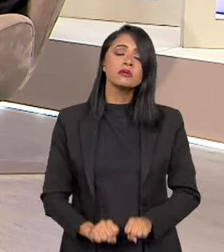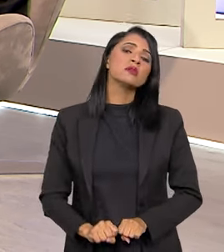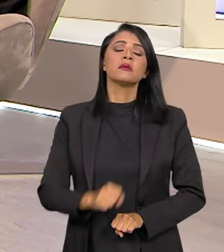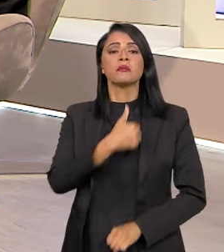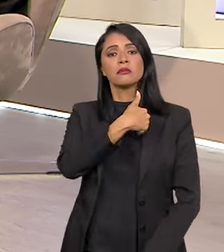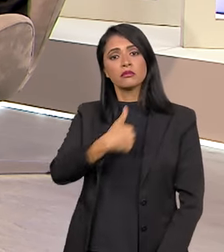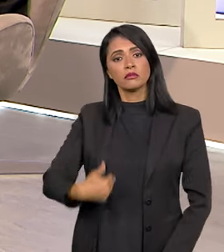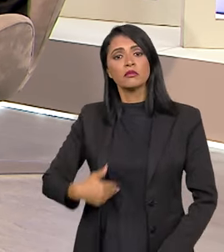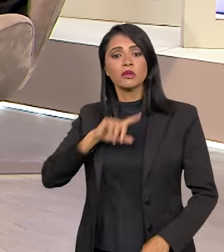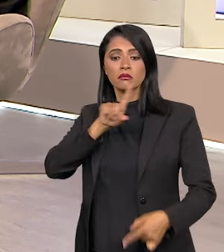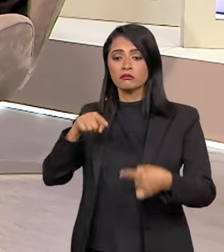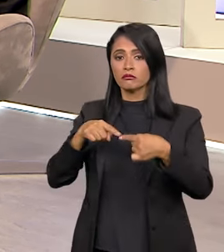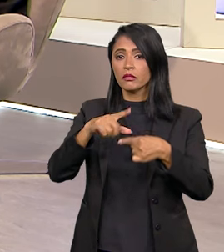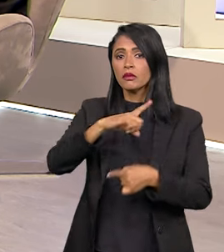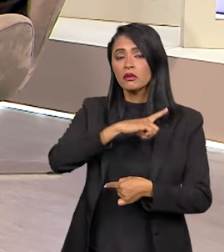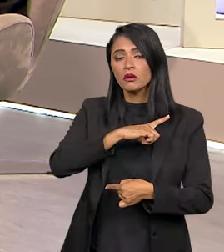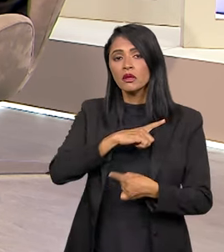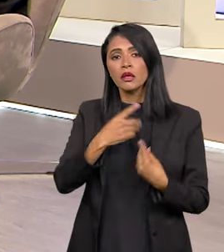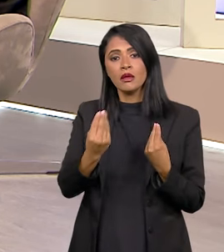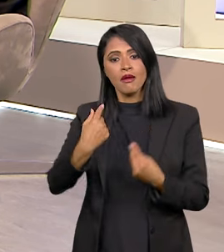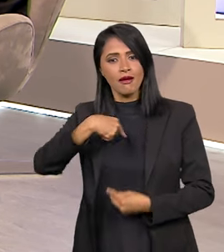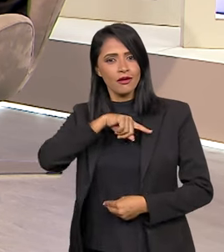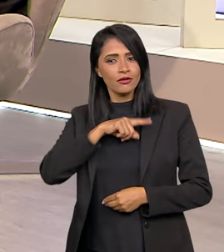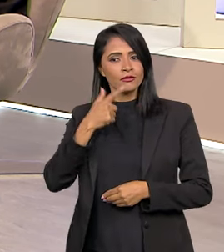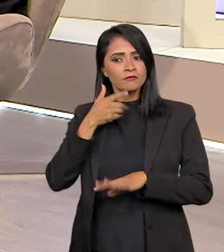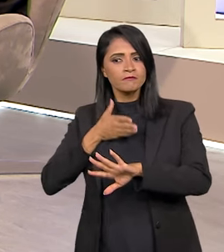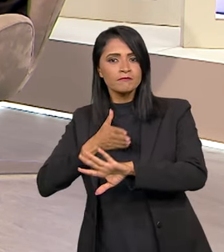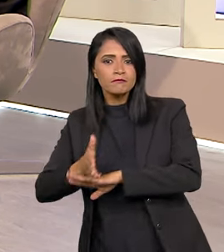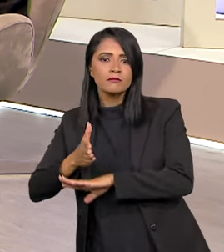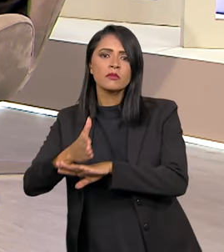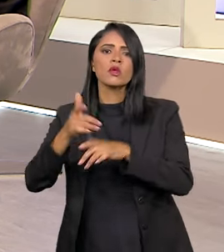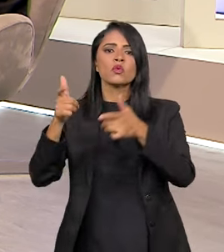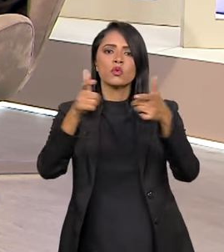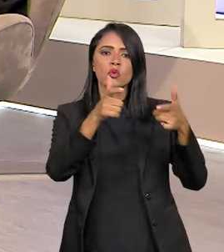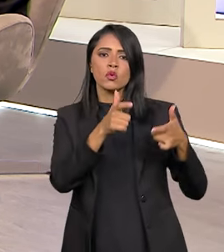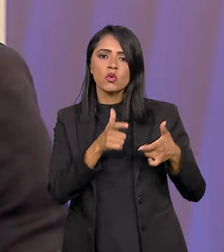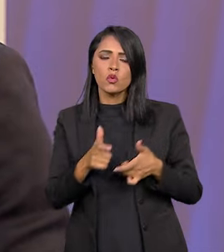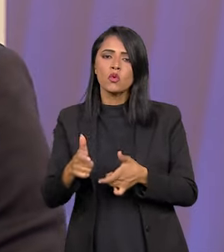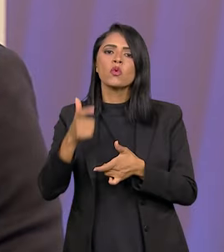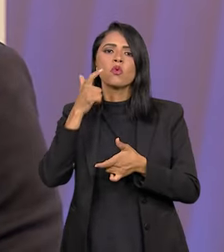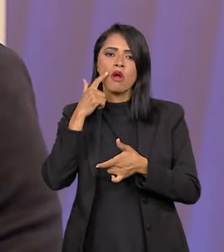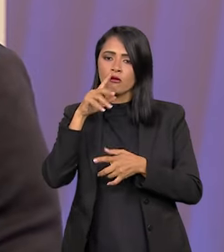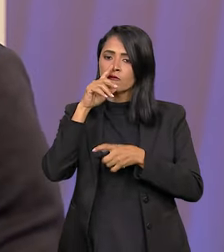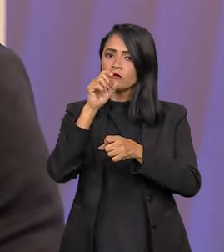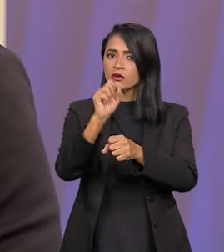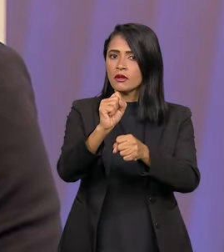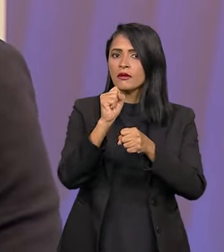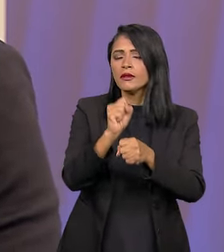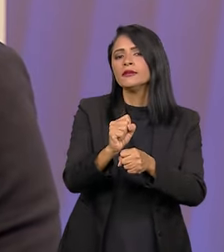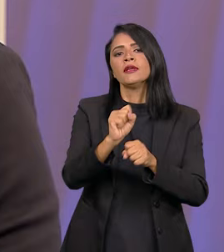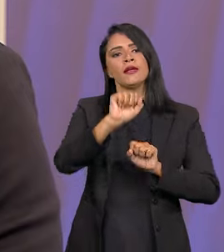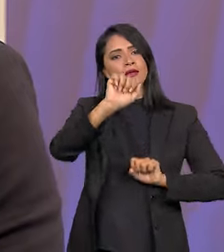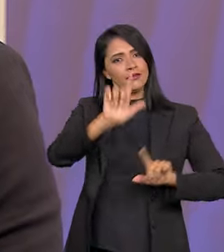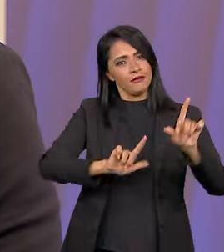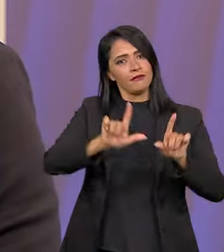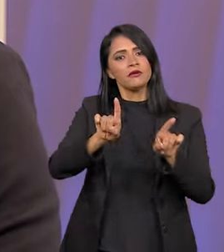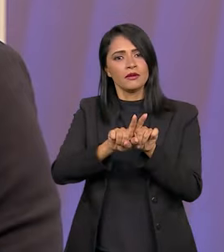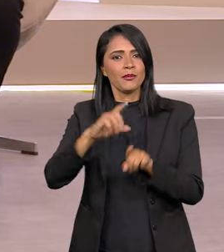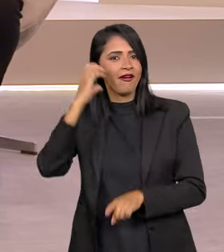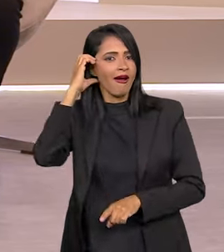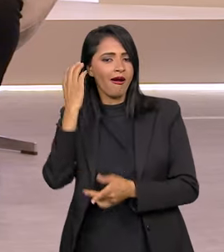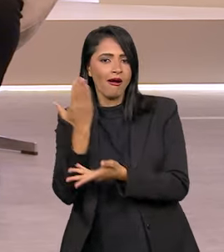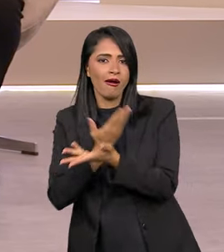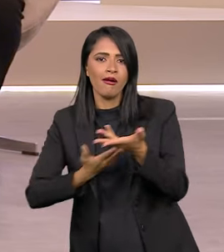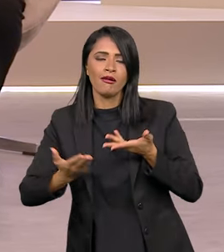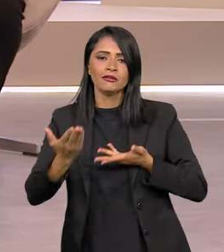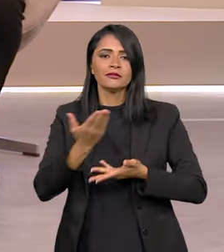sistema público, ele tem esse intuito. A gente está em toda a rede, por meio da rede, fortalecer tanto na TV